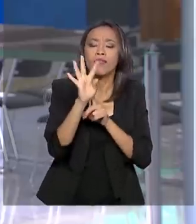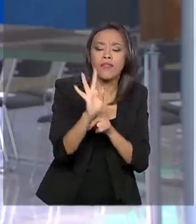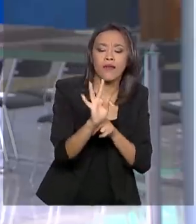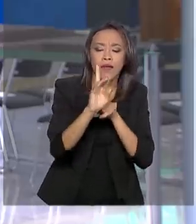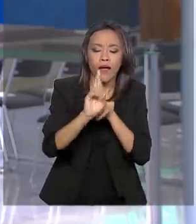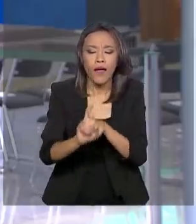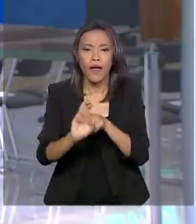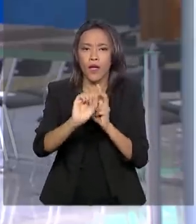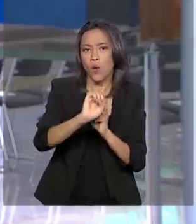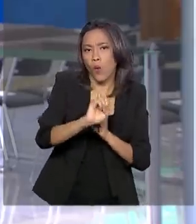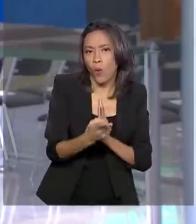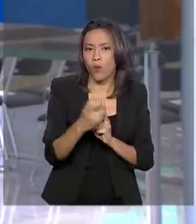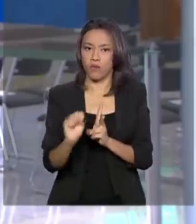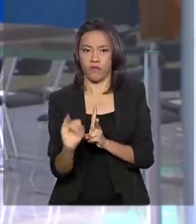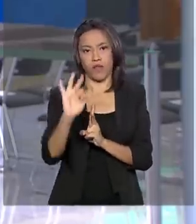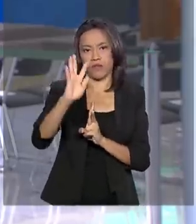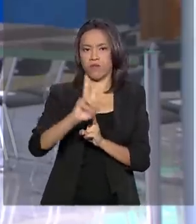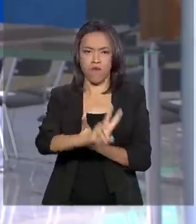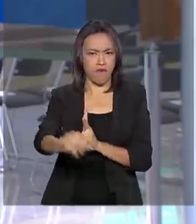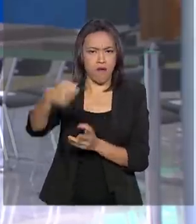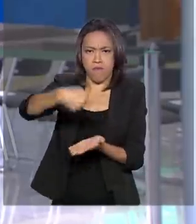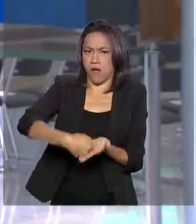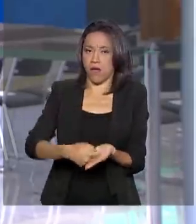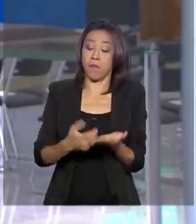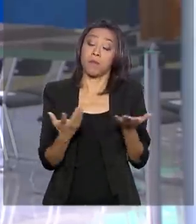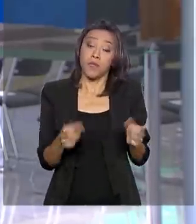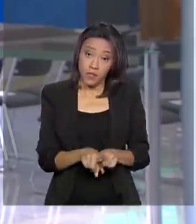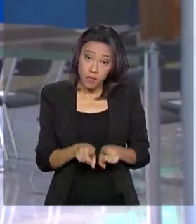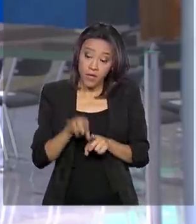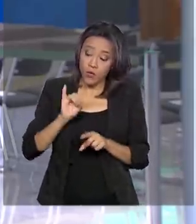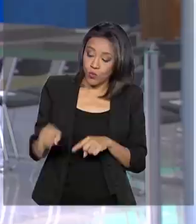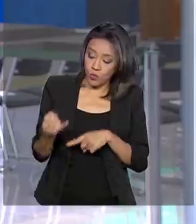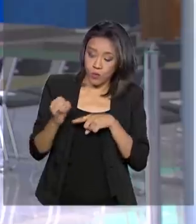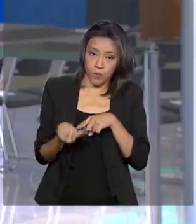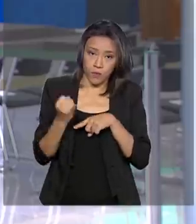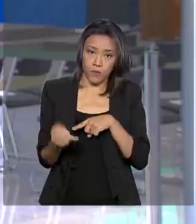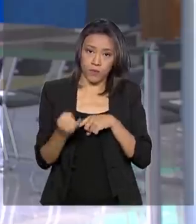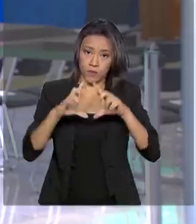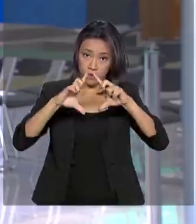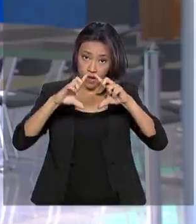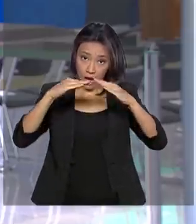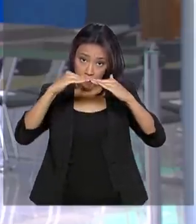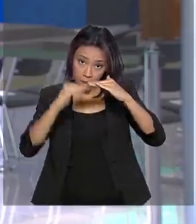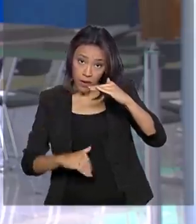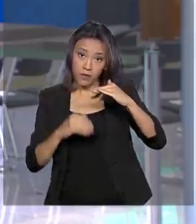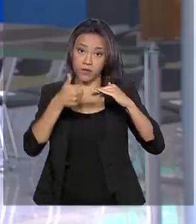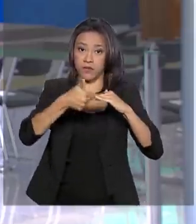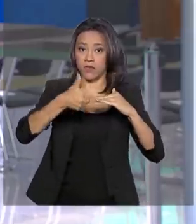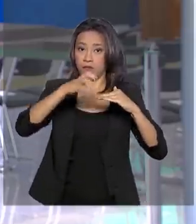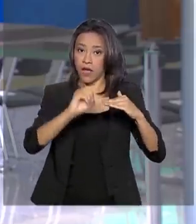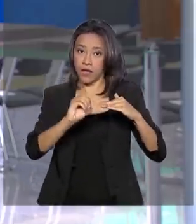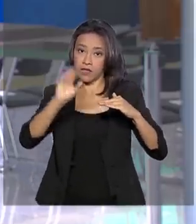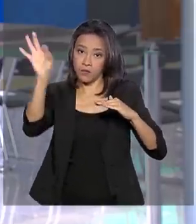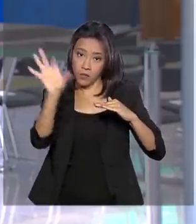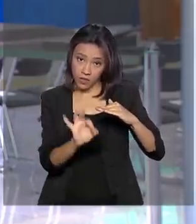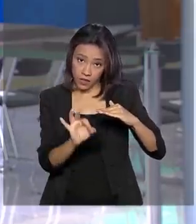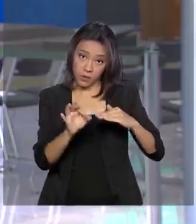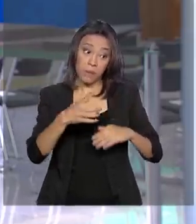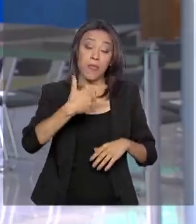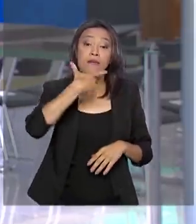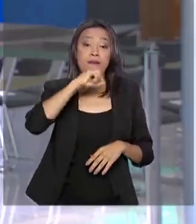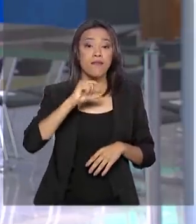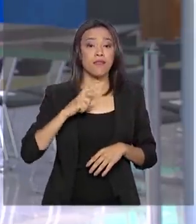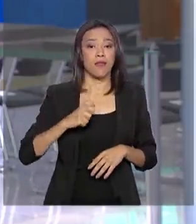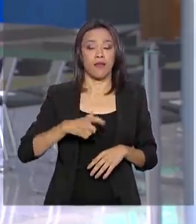inflação. E a expectativa é de que as taxas de juros fiquem abaixo dos 10%. Correntistas da